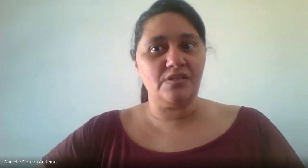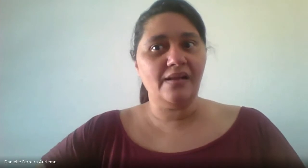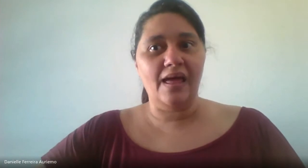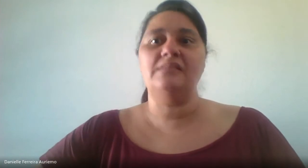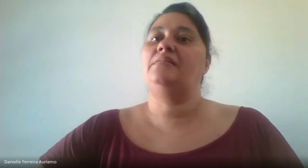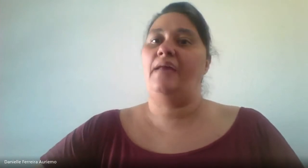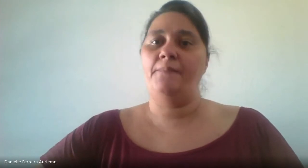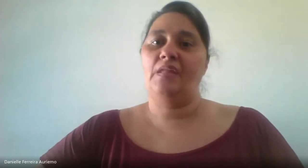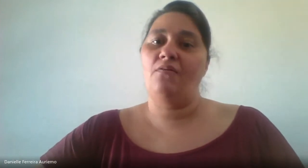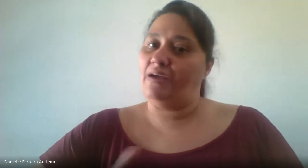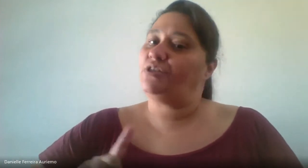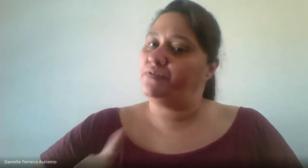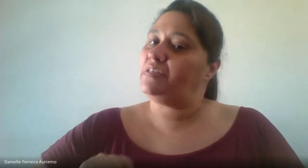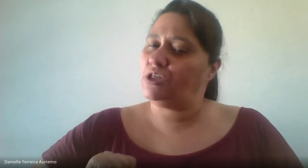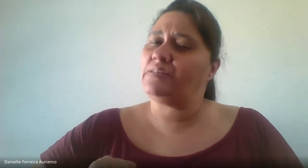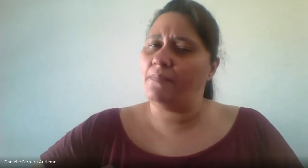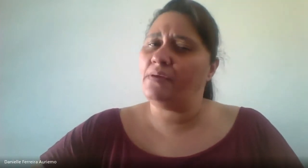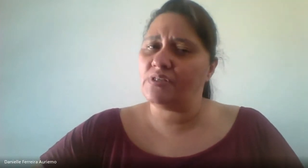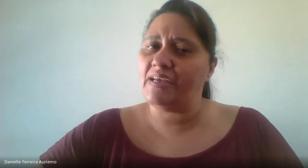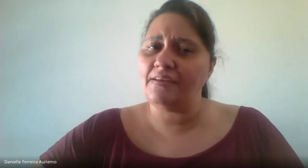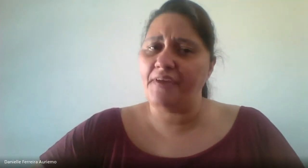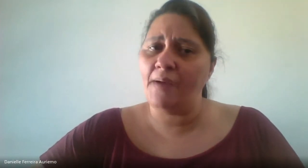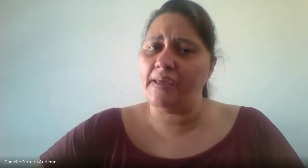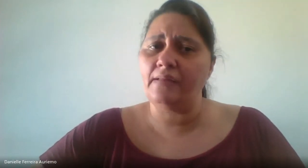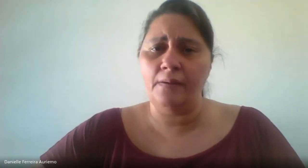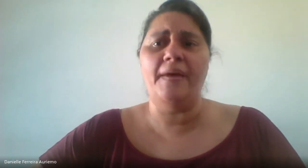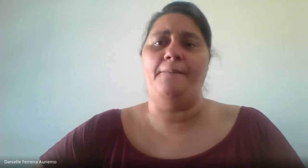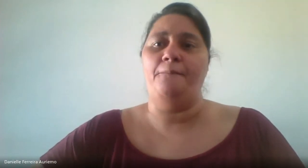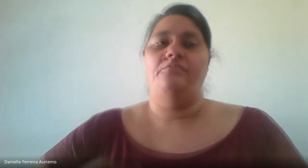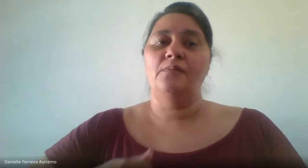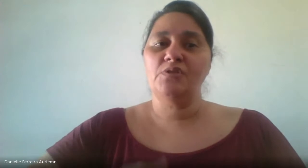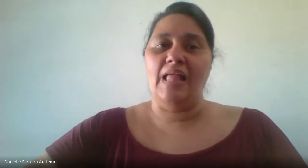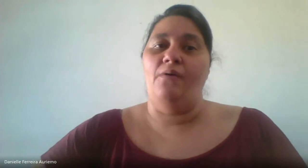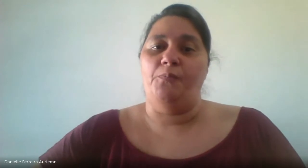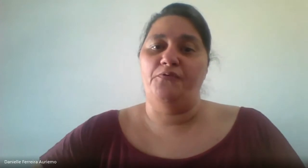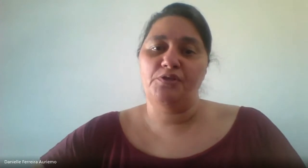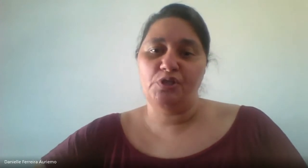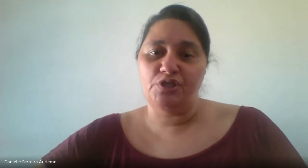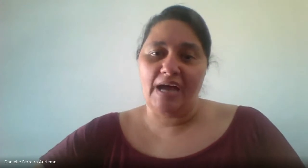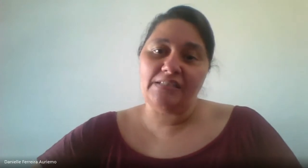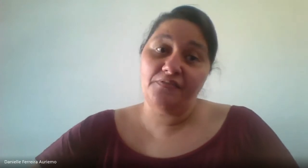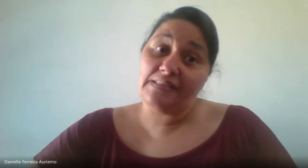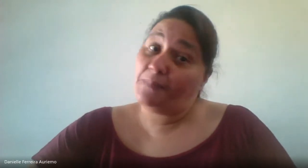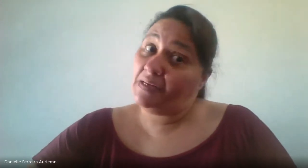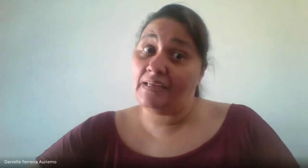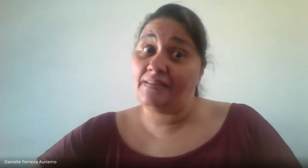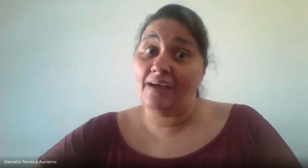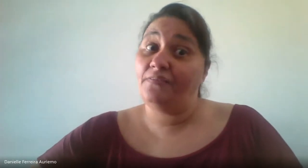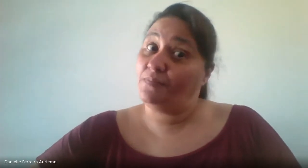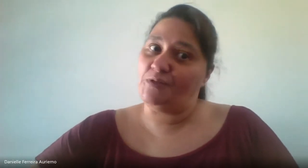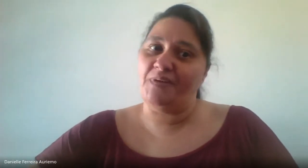amigos da classe, né? Que eu acho que vocês já sabem usar essa clarinha também. Vamos lá, o professor de arte vai se